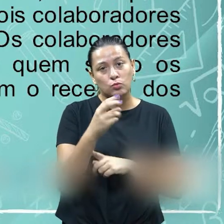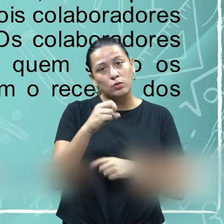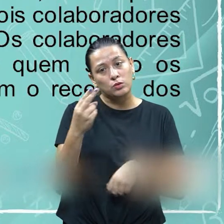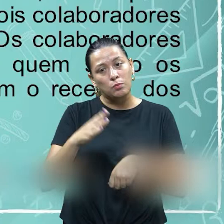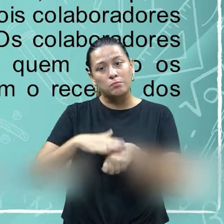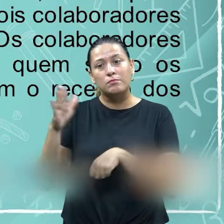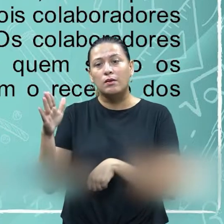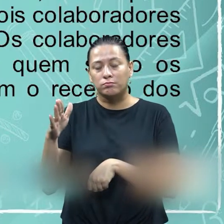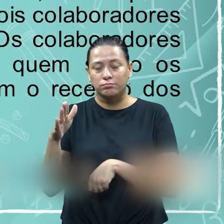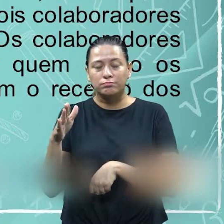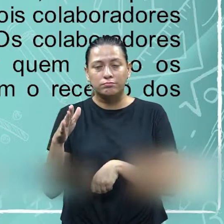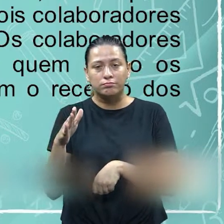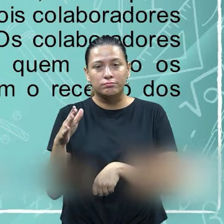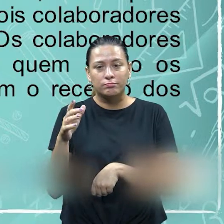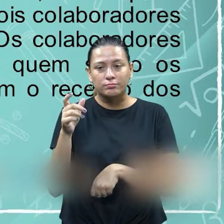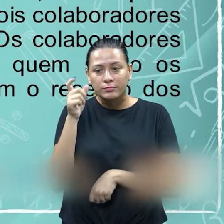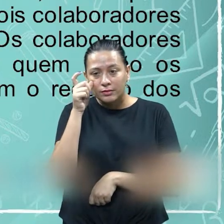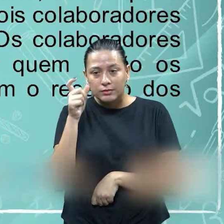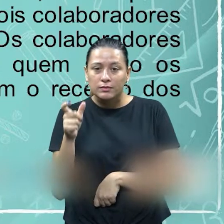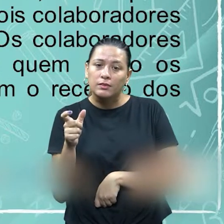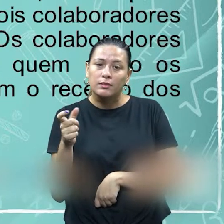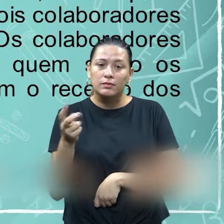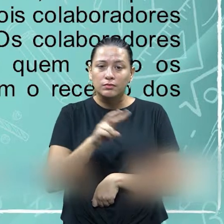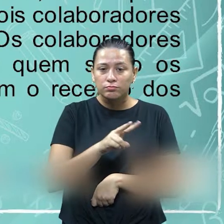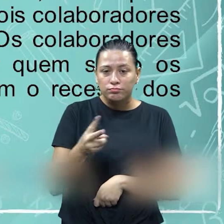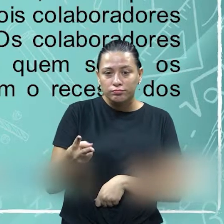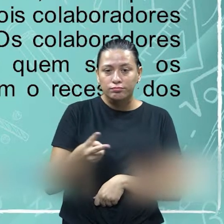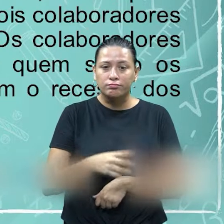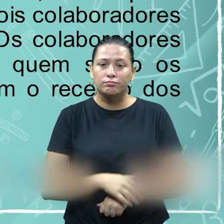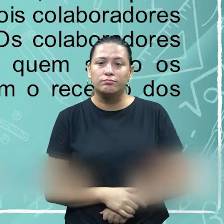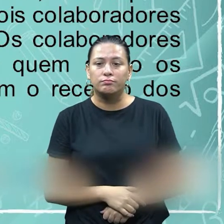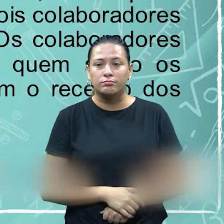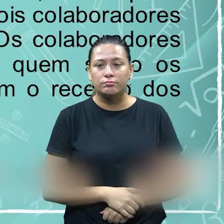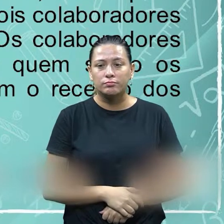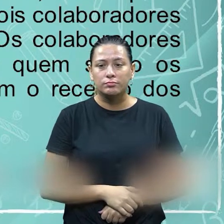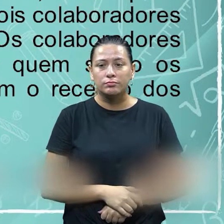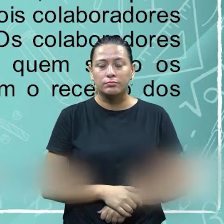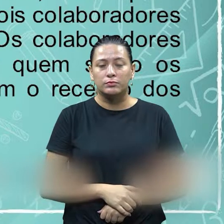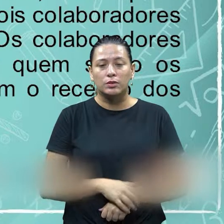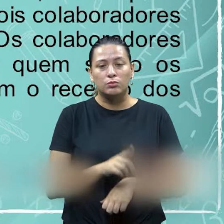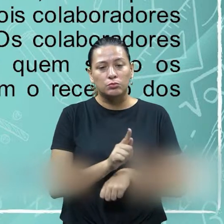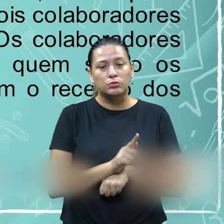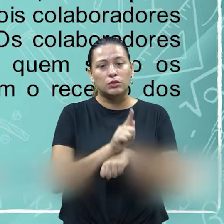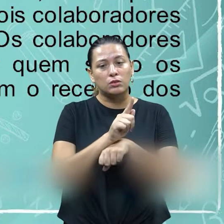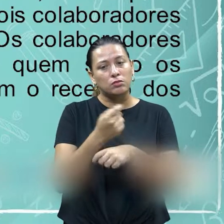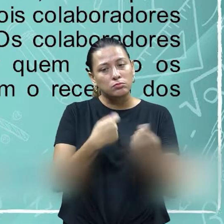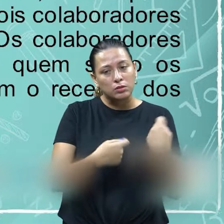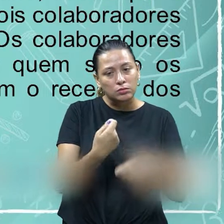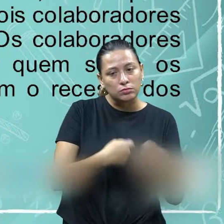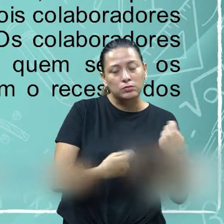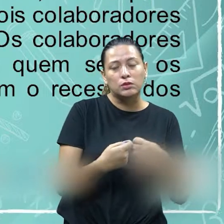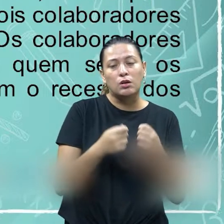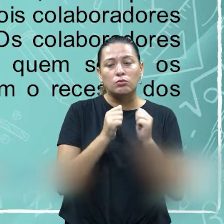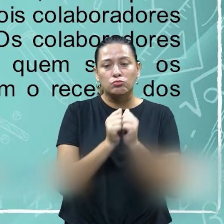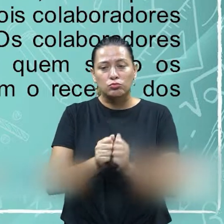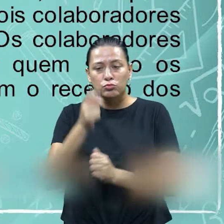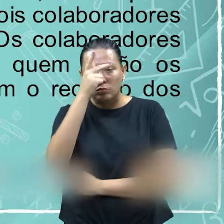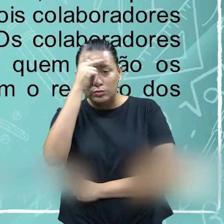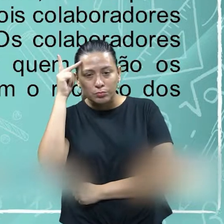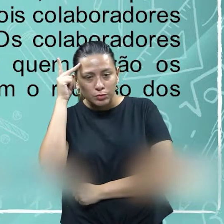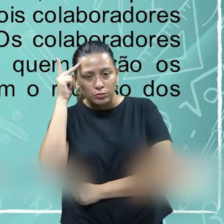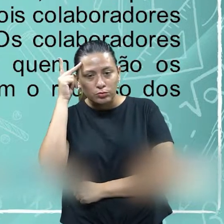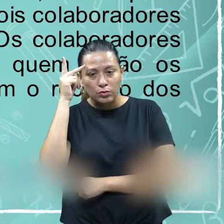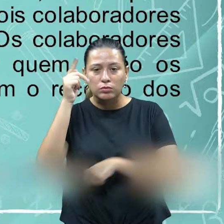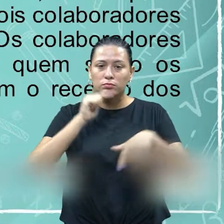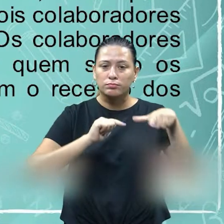ela envolve duas partes ou mais partes interessadas. Um gerente pode negociar com seus